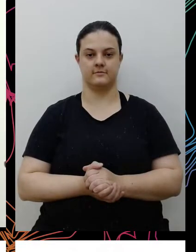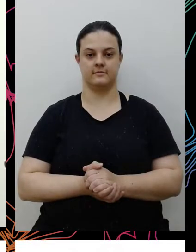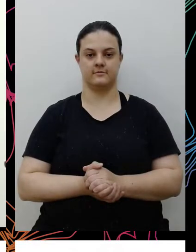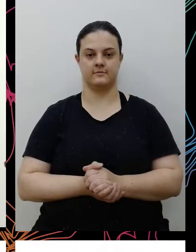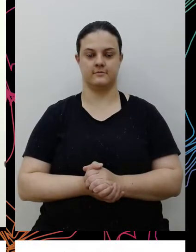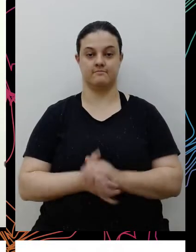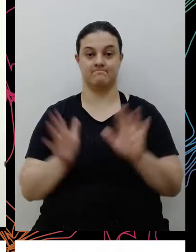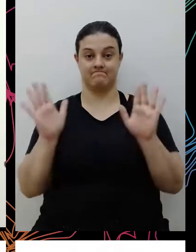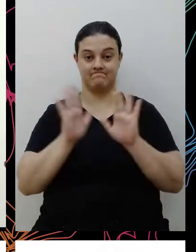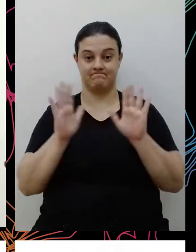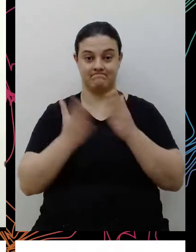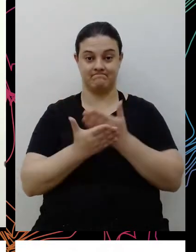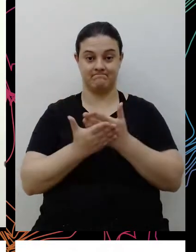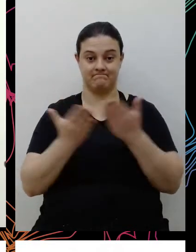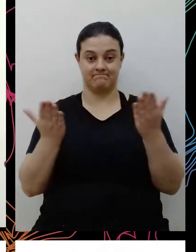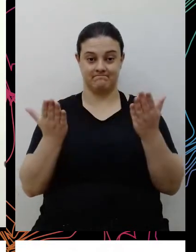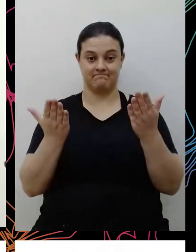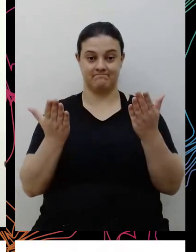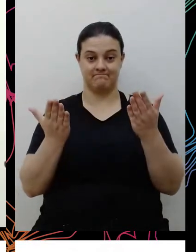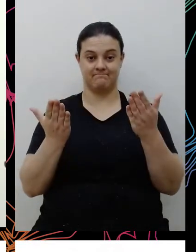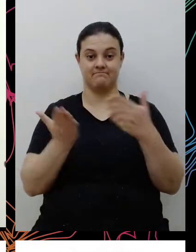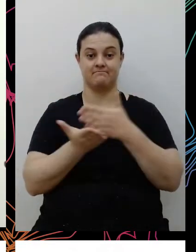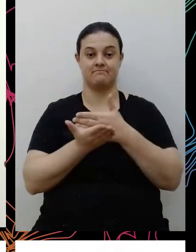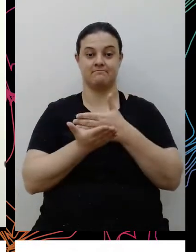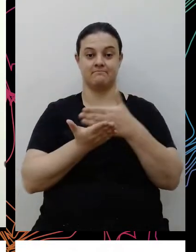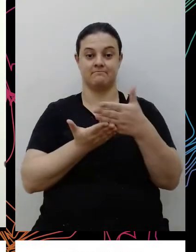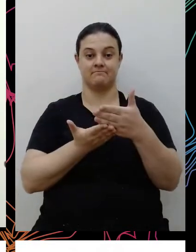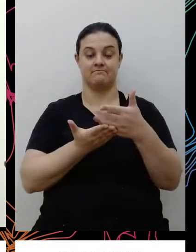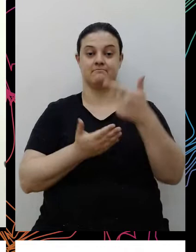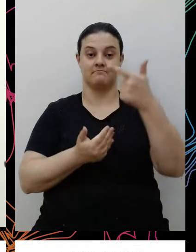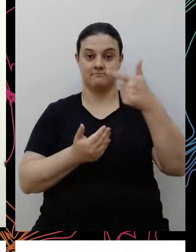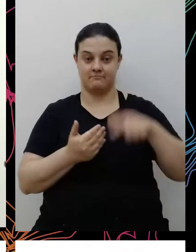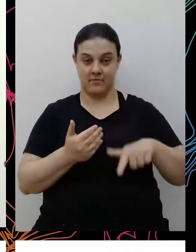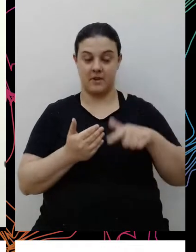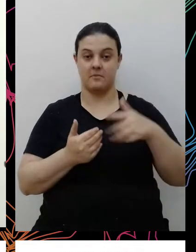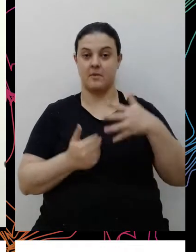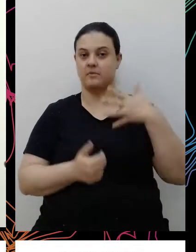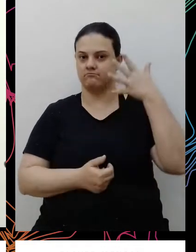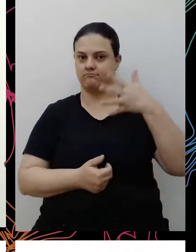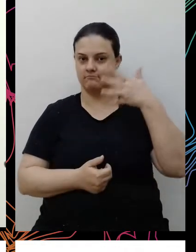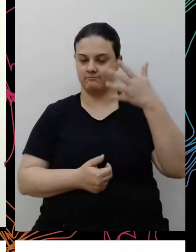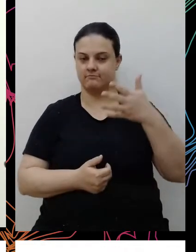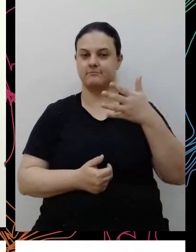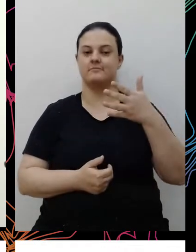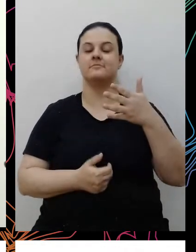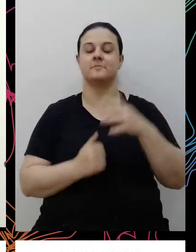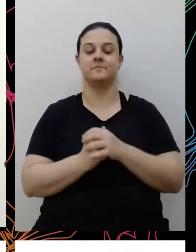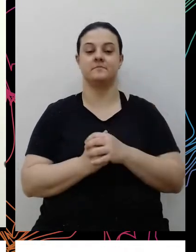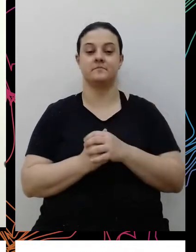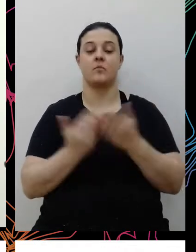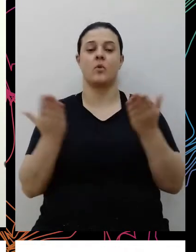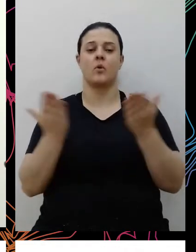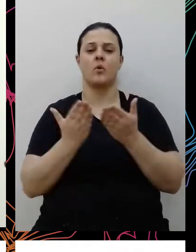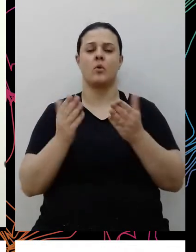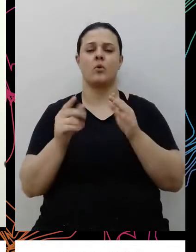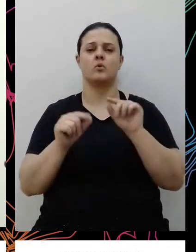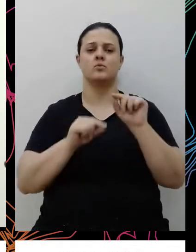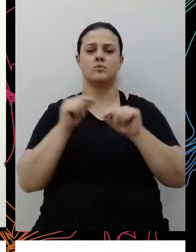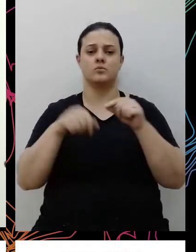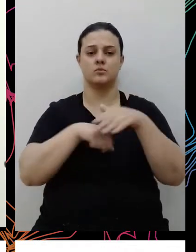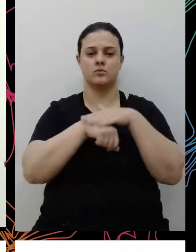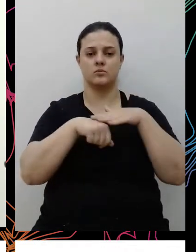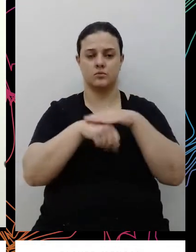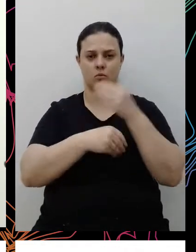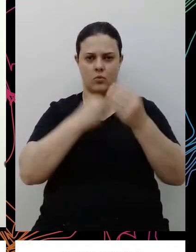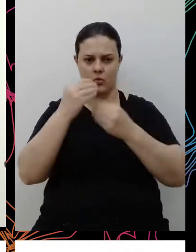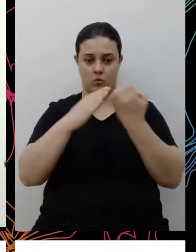Olá a todos, vamos dar início a mais um painel da conferência Etos. Hoje nós vamos dialogar sobre como as